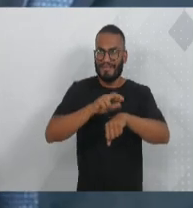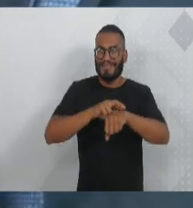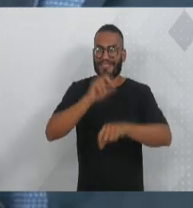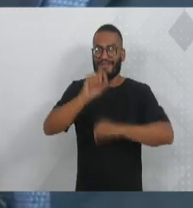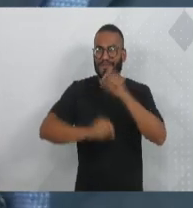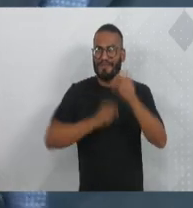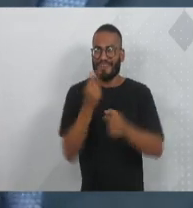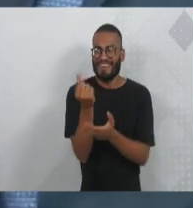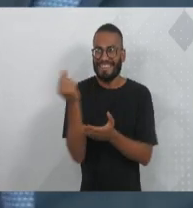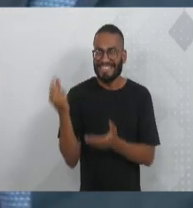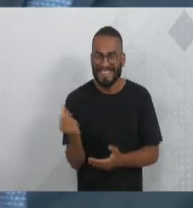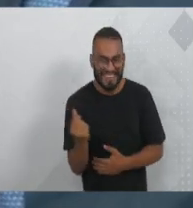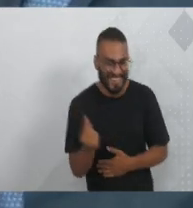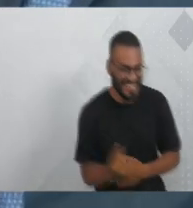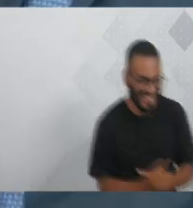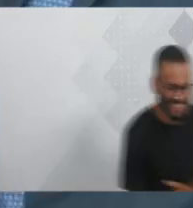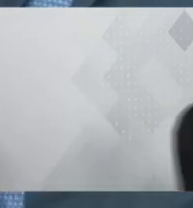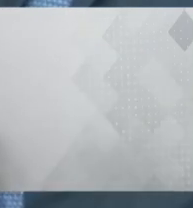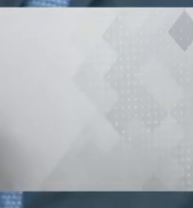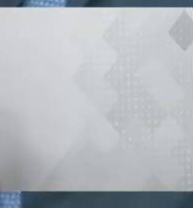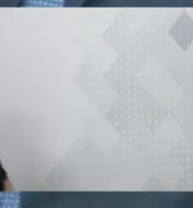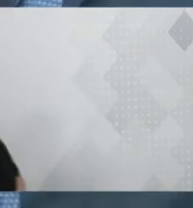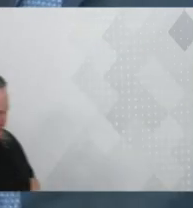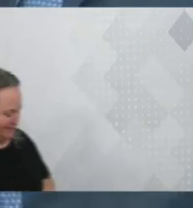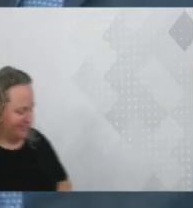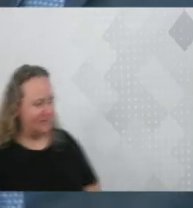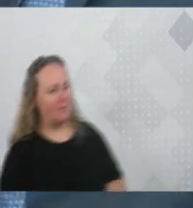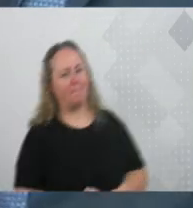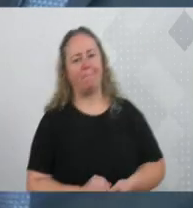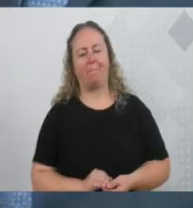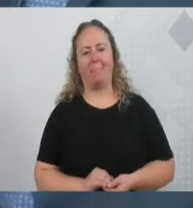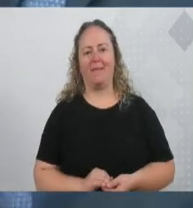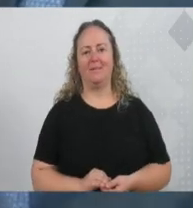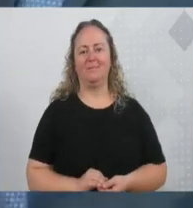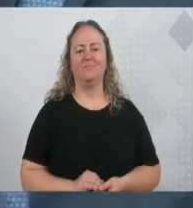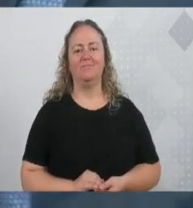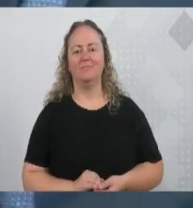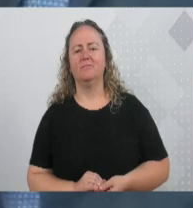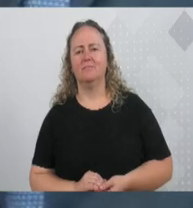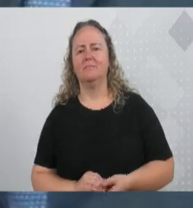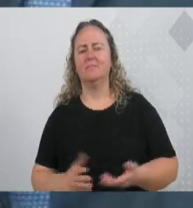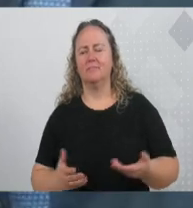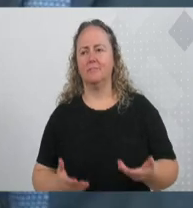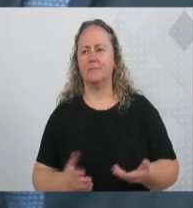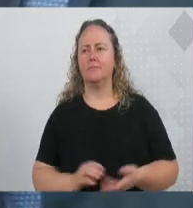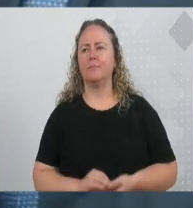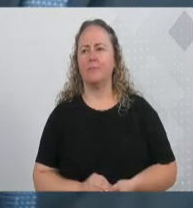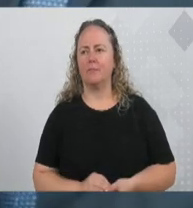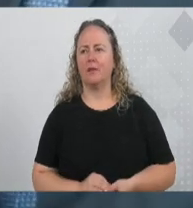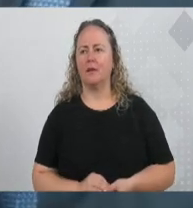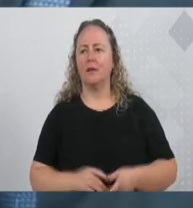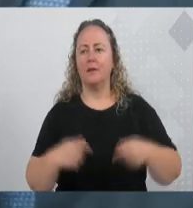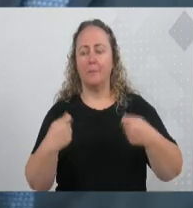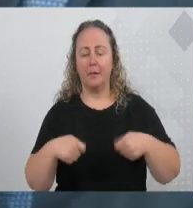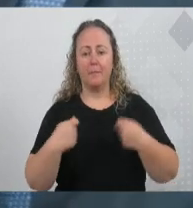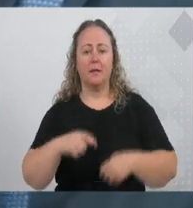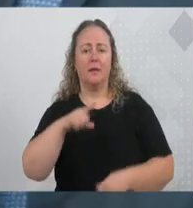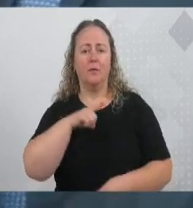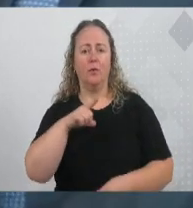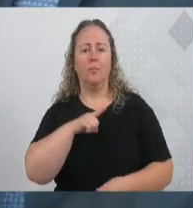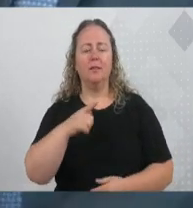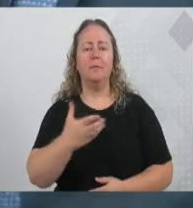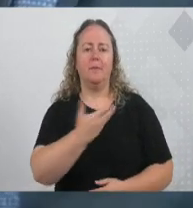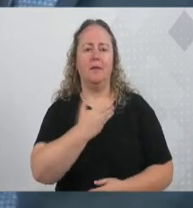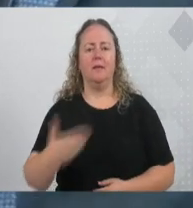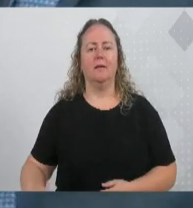arrecadação dos meses de julho e agosto de 2023. Todo esse esforço demonstra o compromisso do governo federal